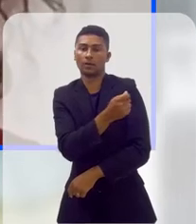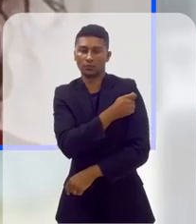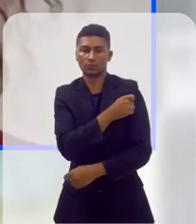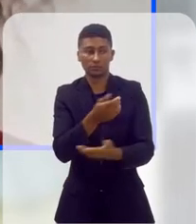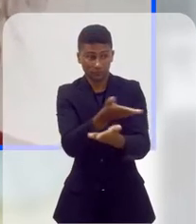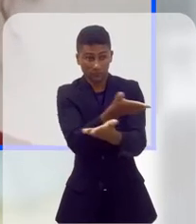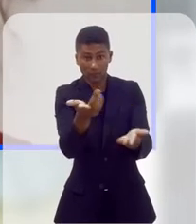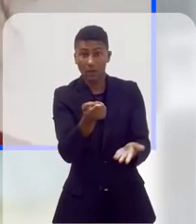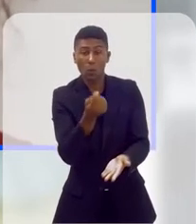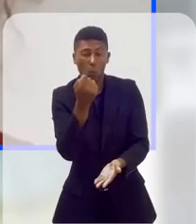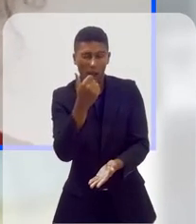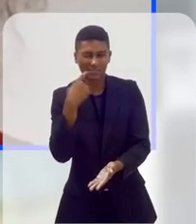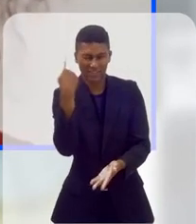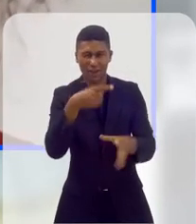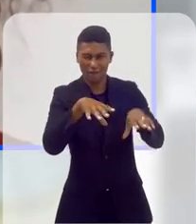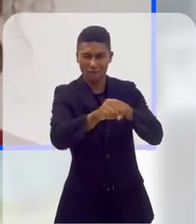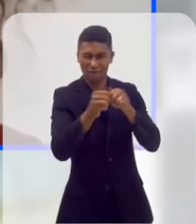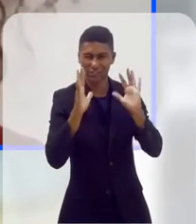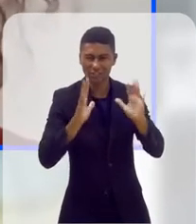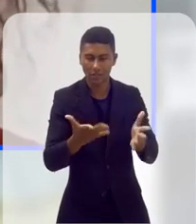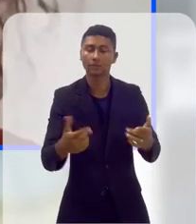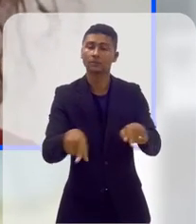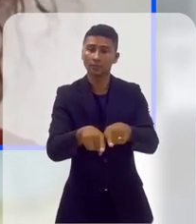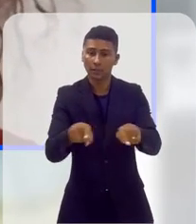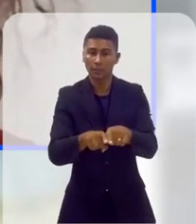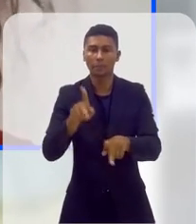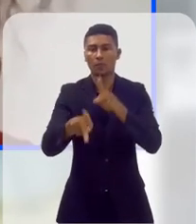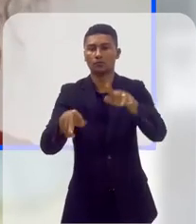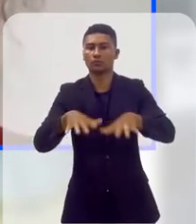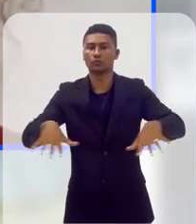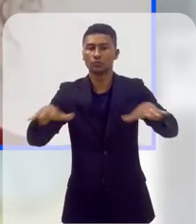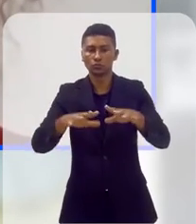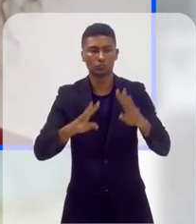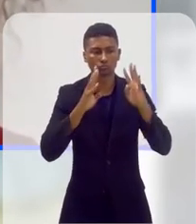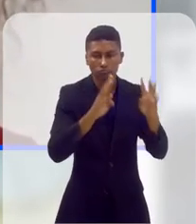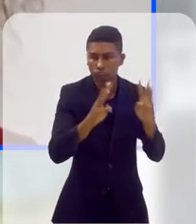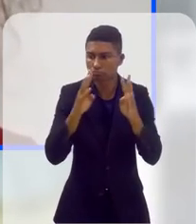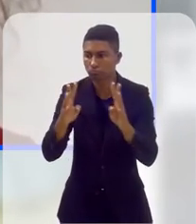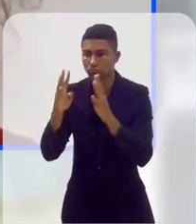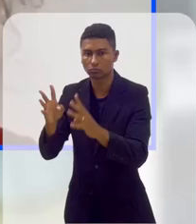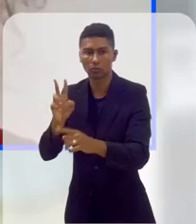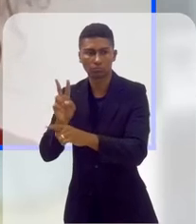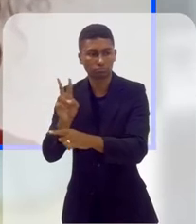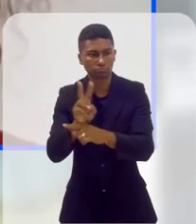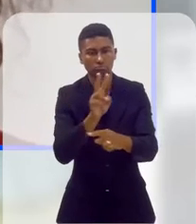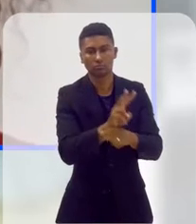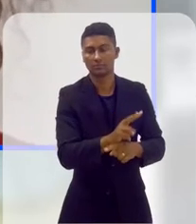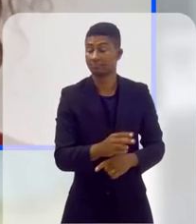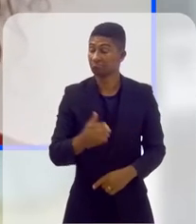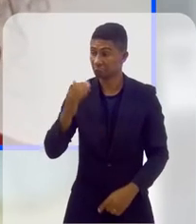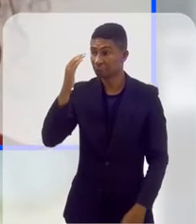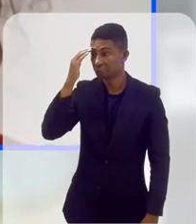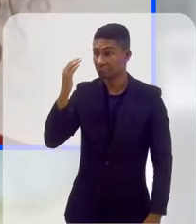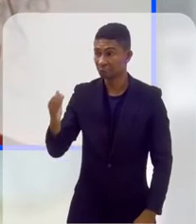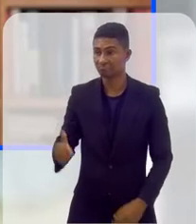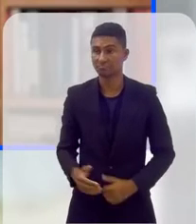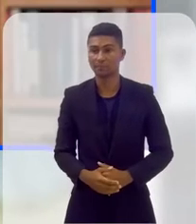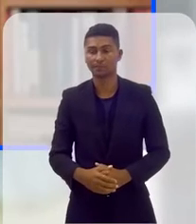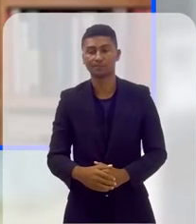de comunicação, até mesmo próprios alunos formando-os em direito, que atendem a essa população aqui na nossa cidade.